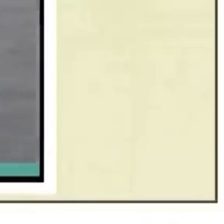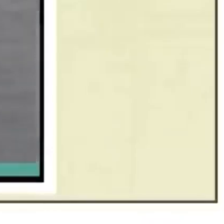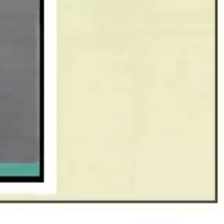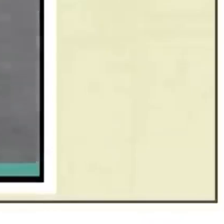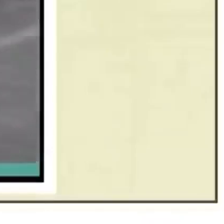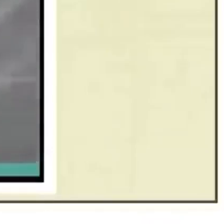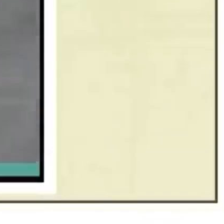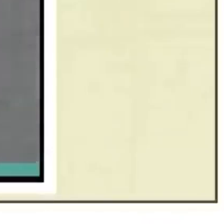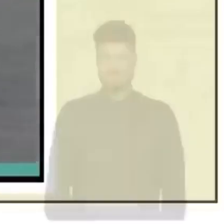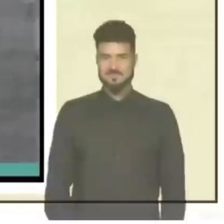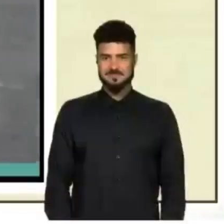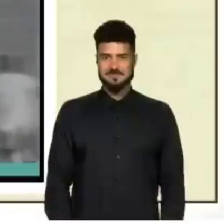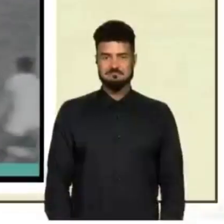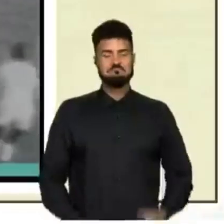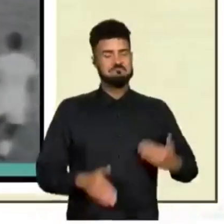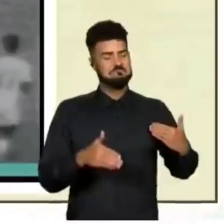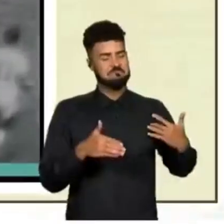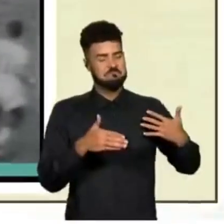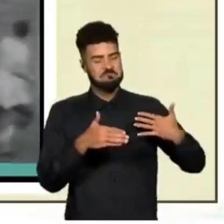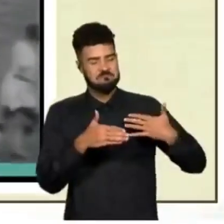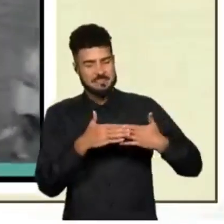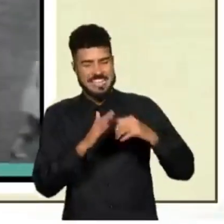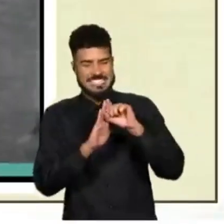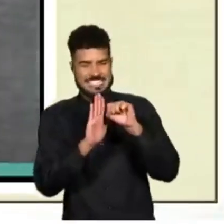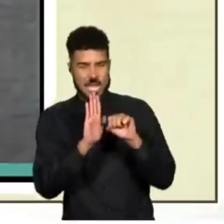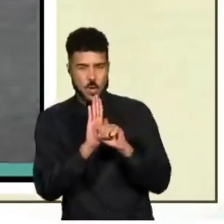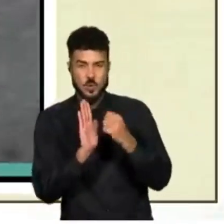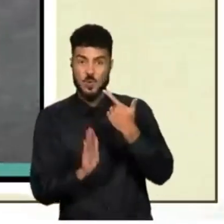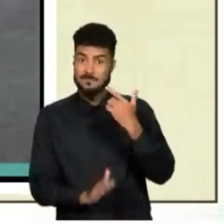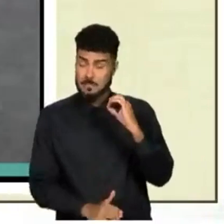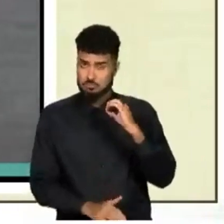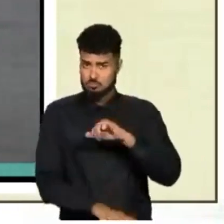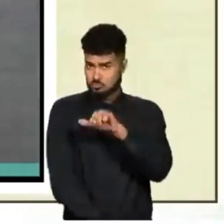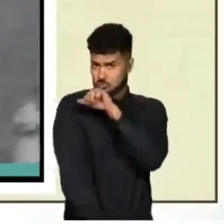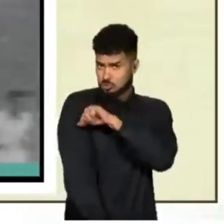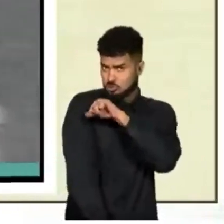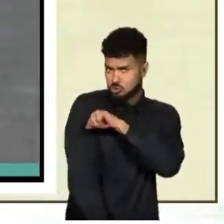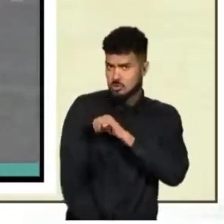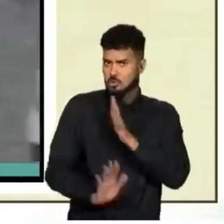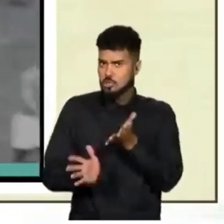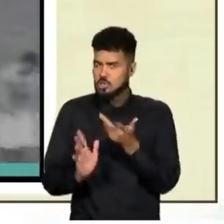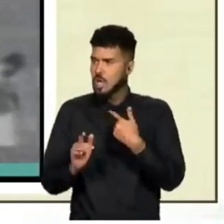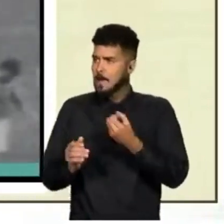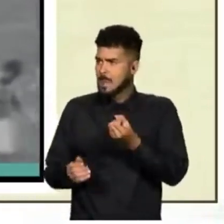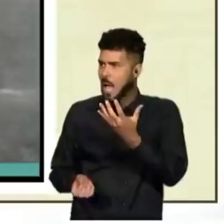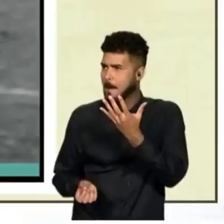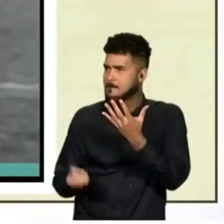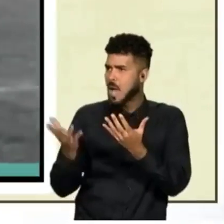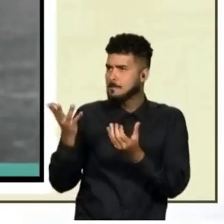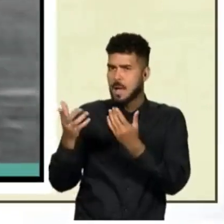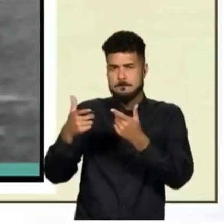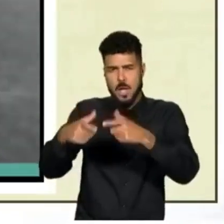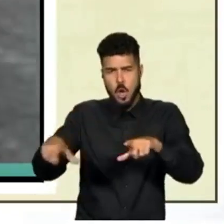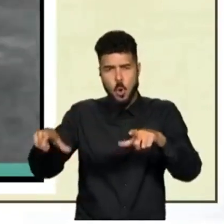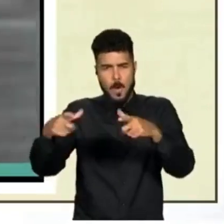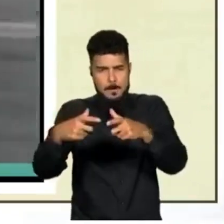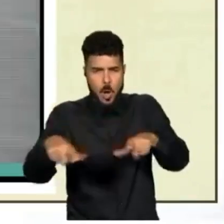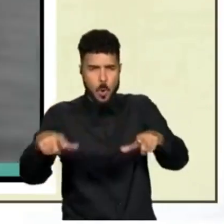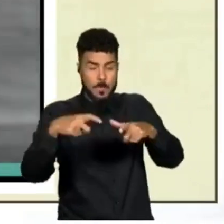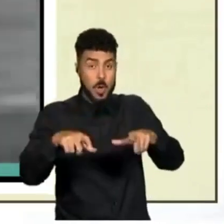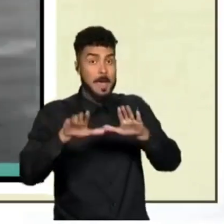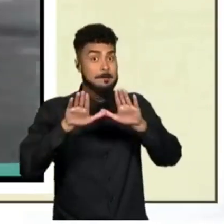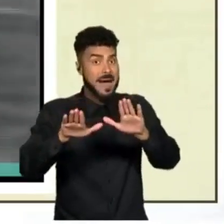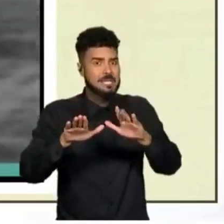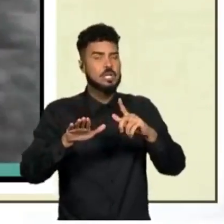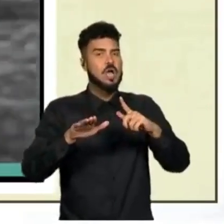Tem lá também, como eu falei pra vocês, o placar eletrônico, ali, você colocando uma arquibancada e chegando a 777 junto ao corpo